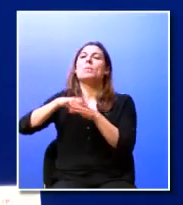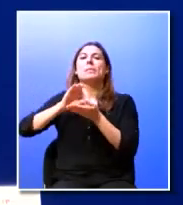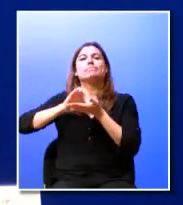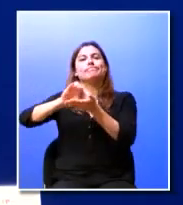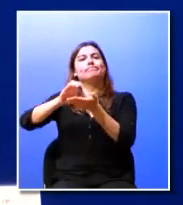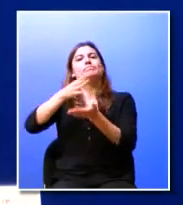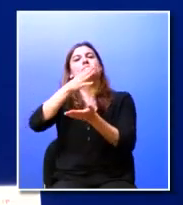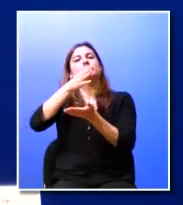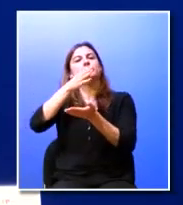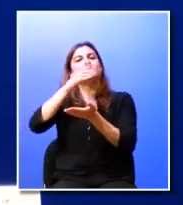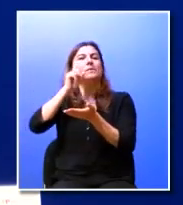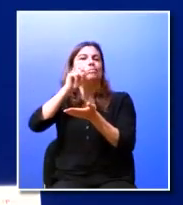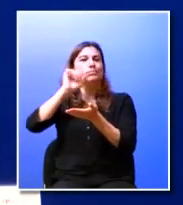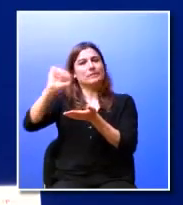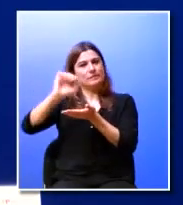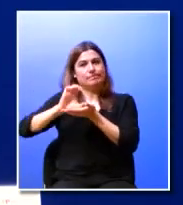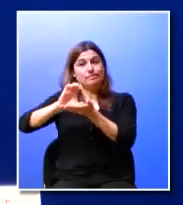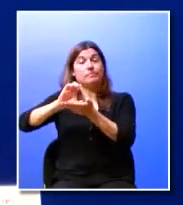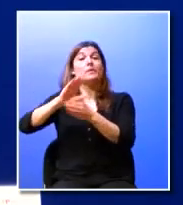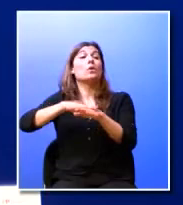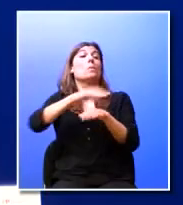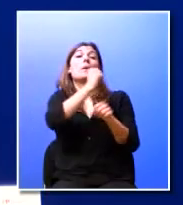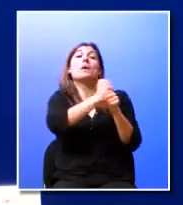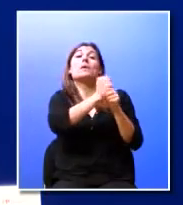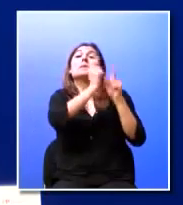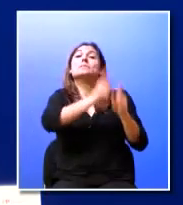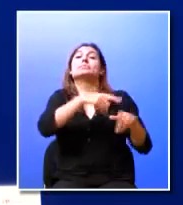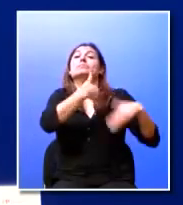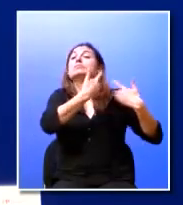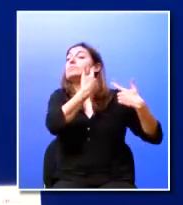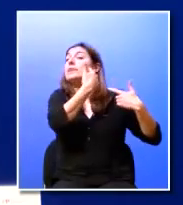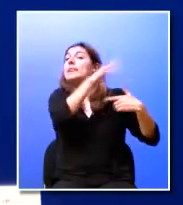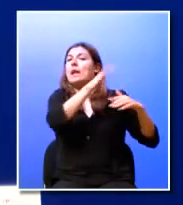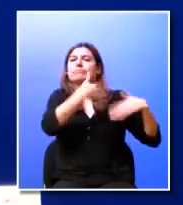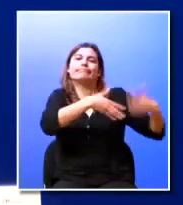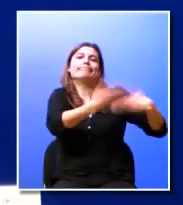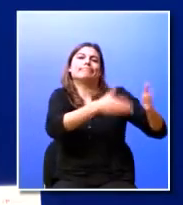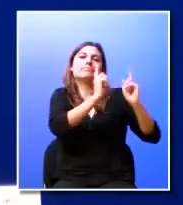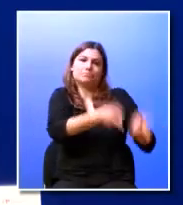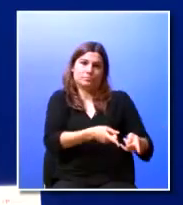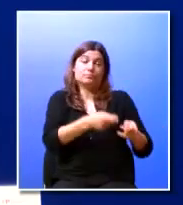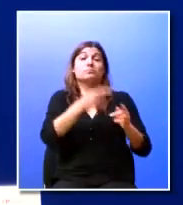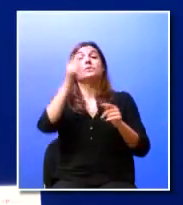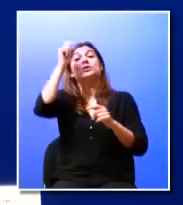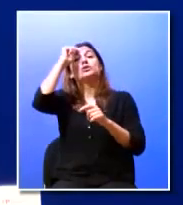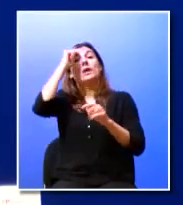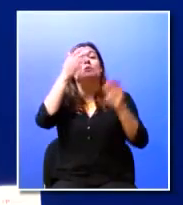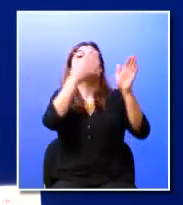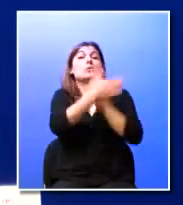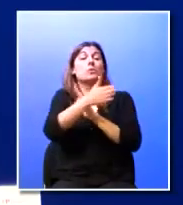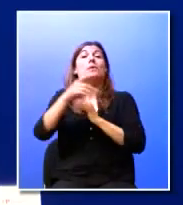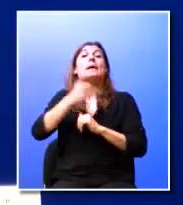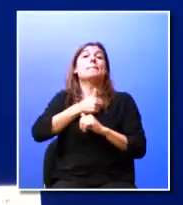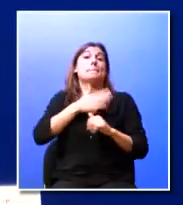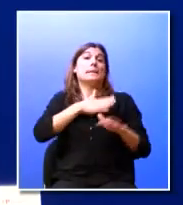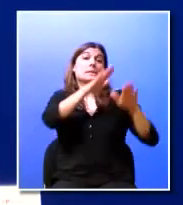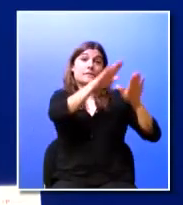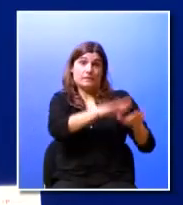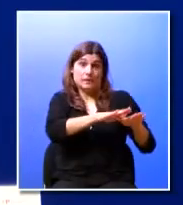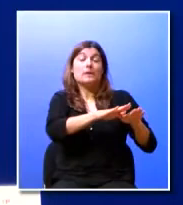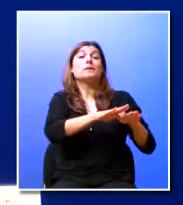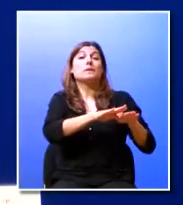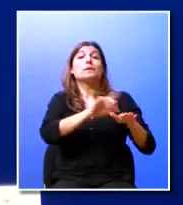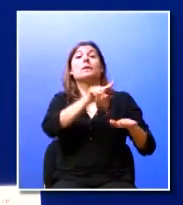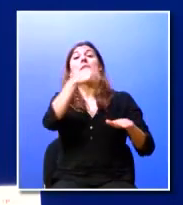de mestrado porque já estão em contexto de trabalho foram para estágio e ficaram na empresa e não vêm